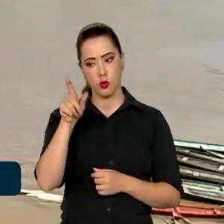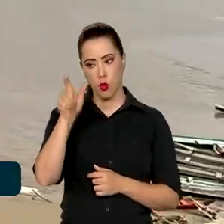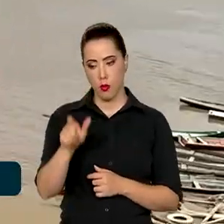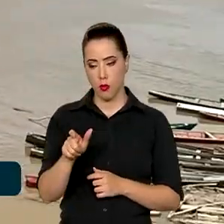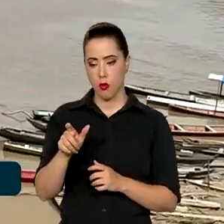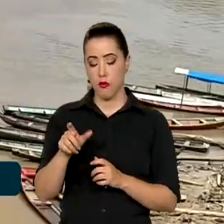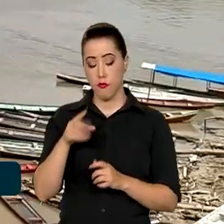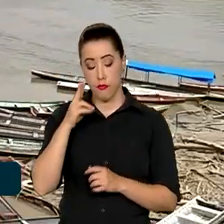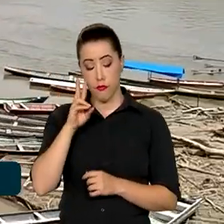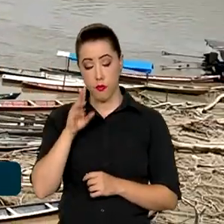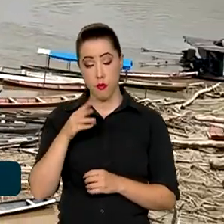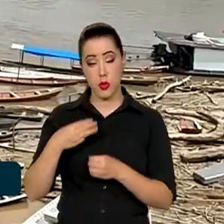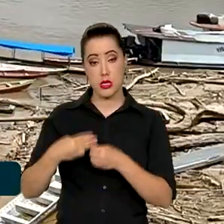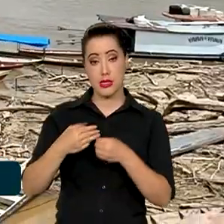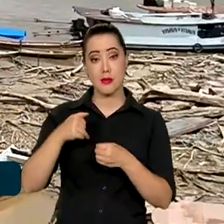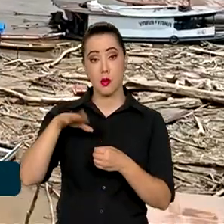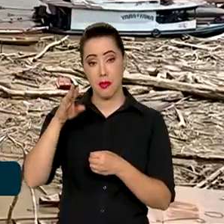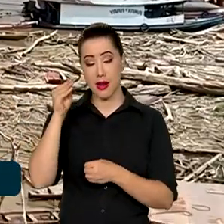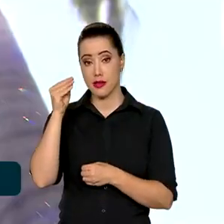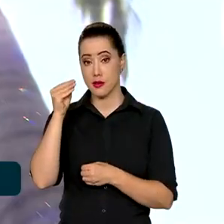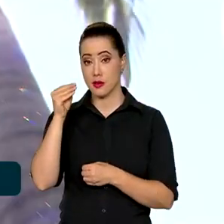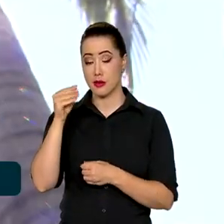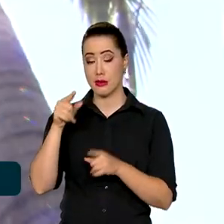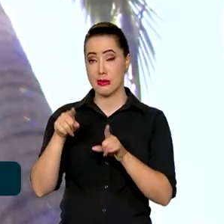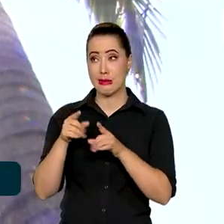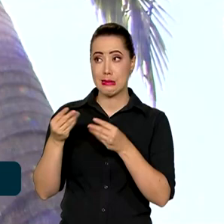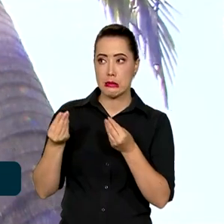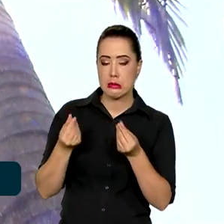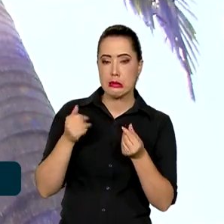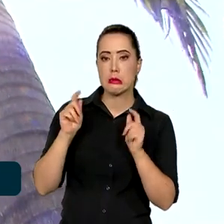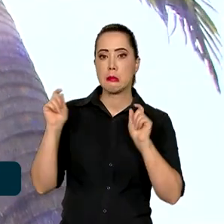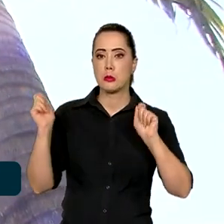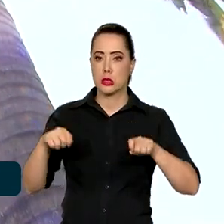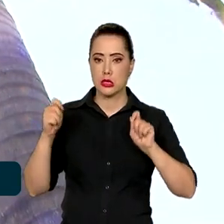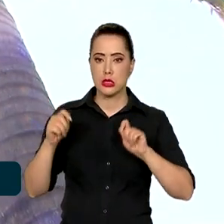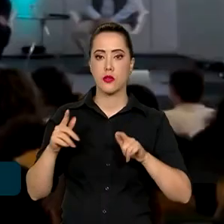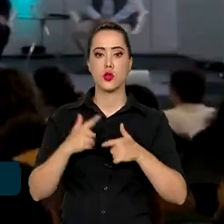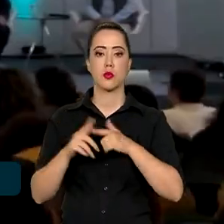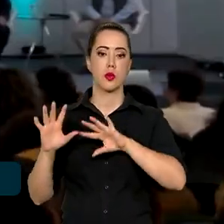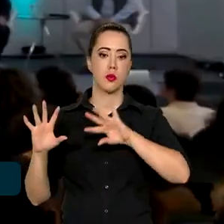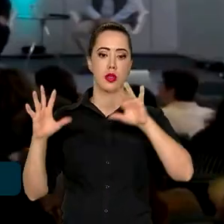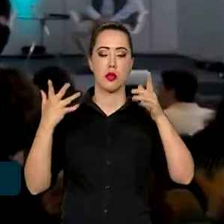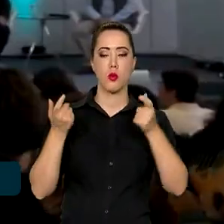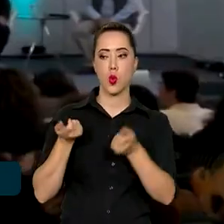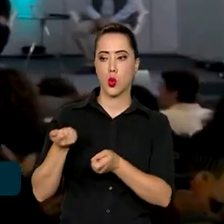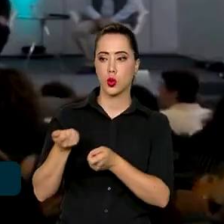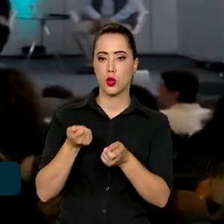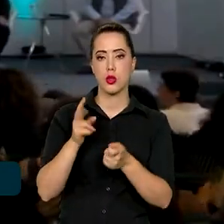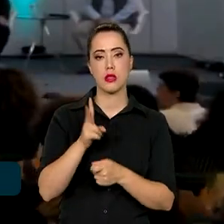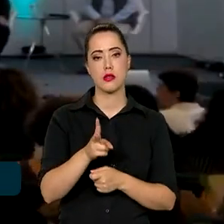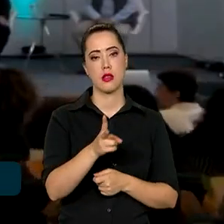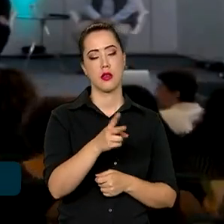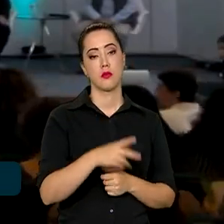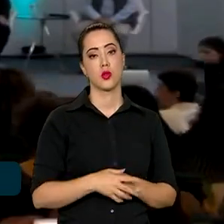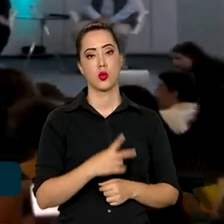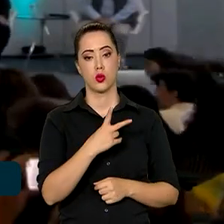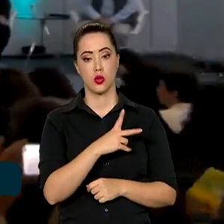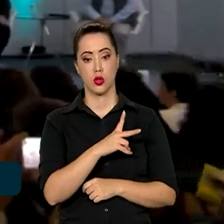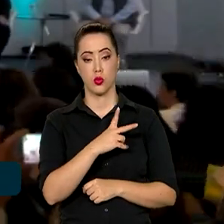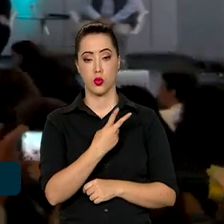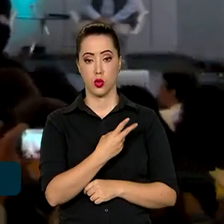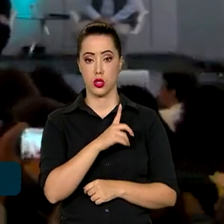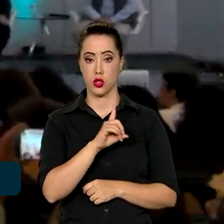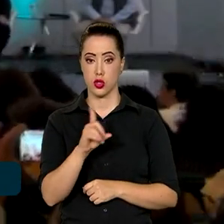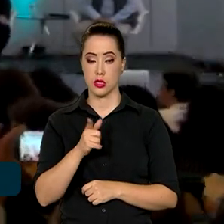vulneráveis a catástrofes climáticas. O monitoramento é constante e durante esses dois dias, a